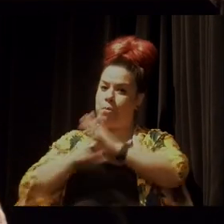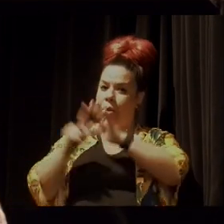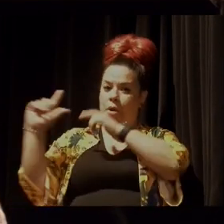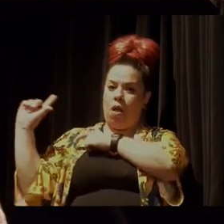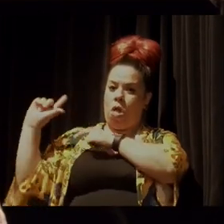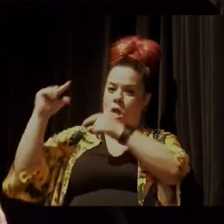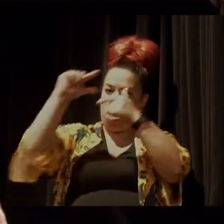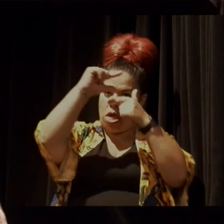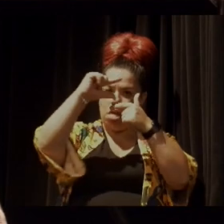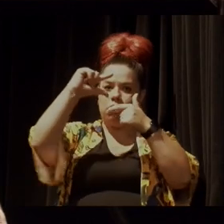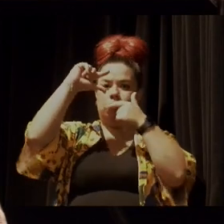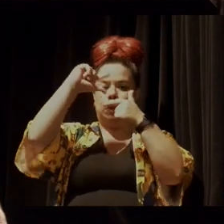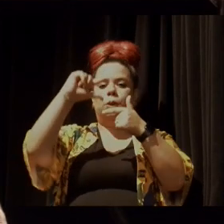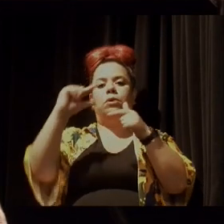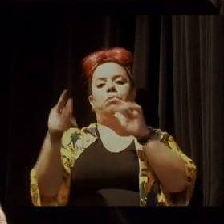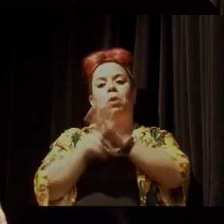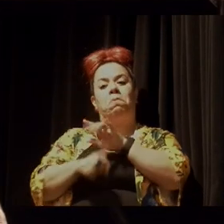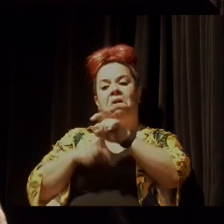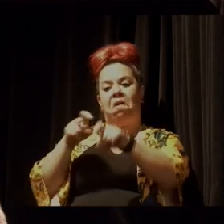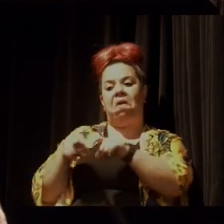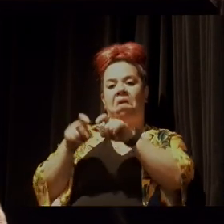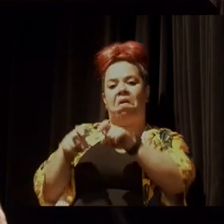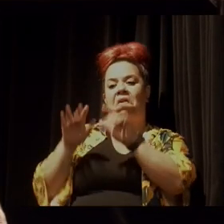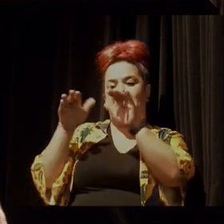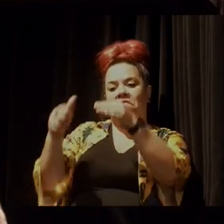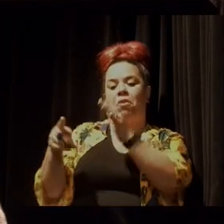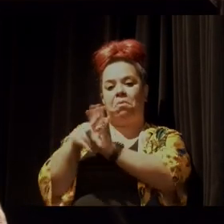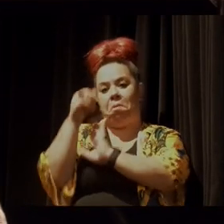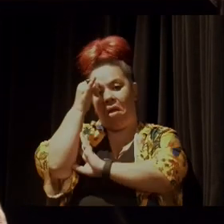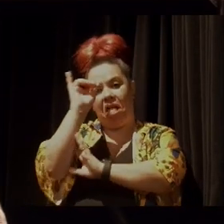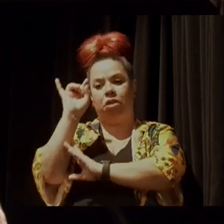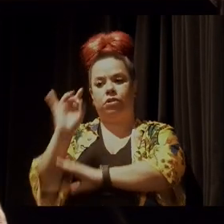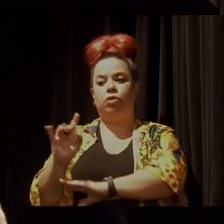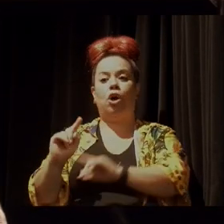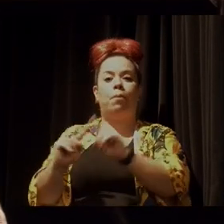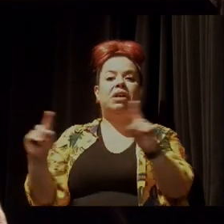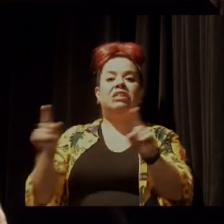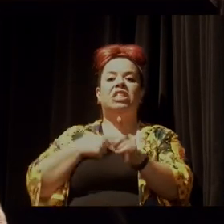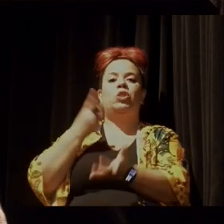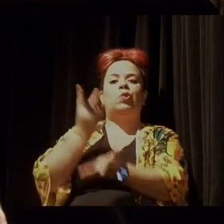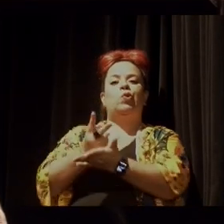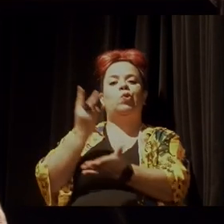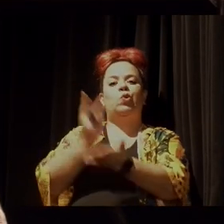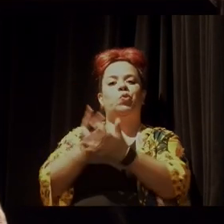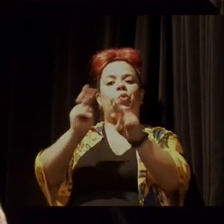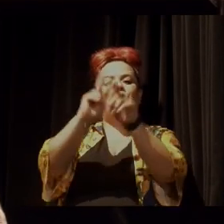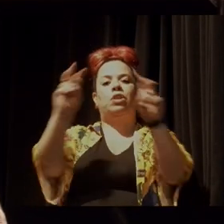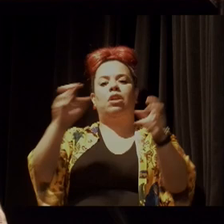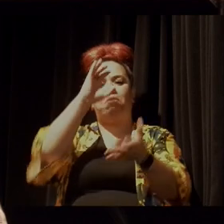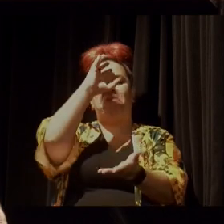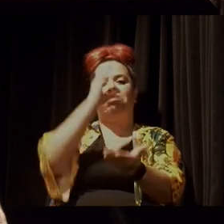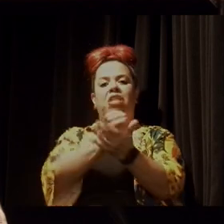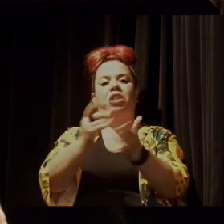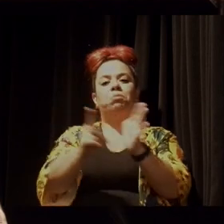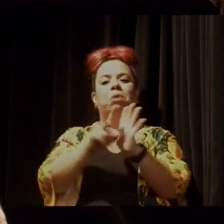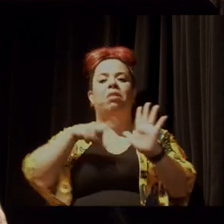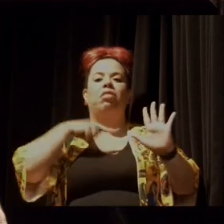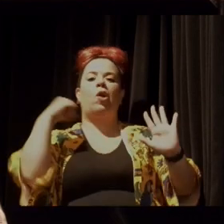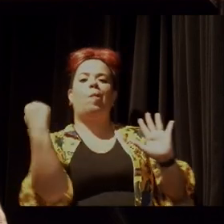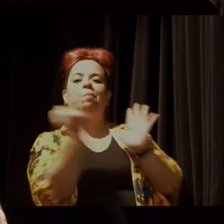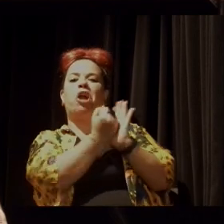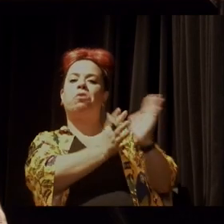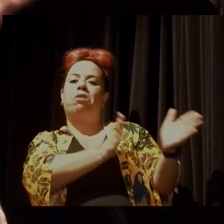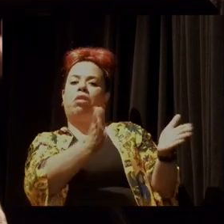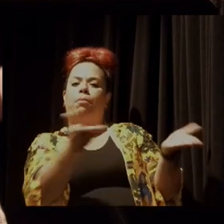ruralista, teima em manter essa tese do marco temporal tão